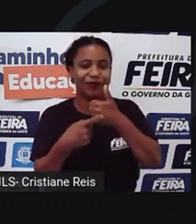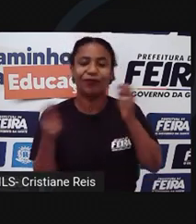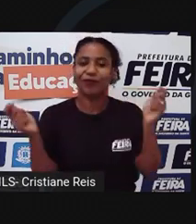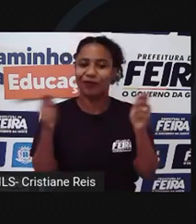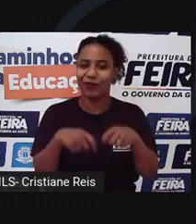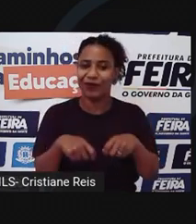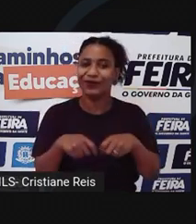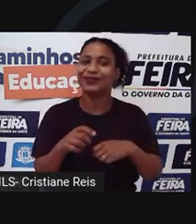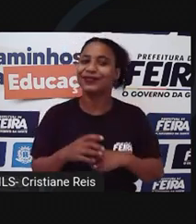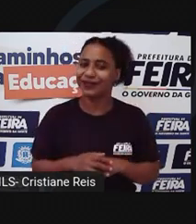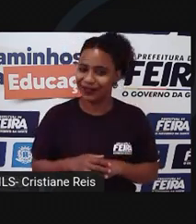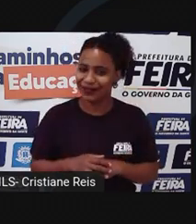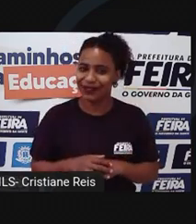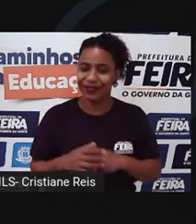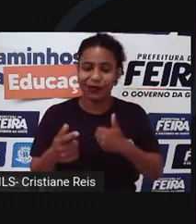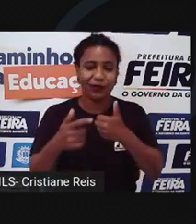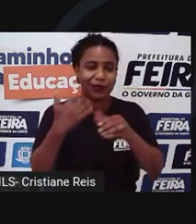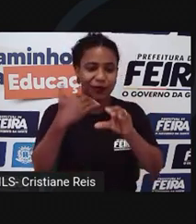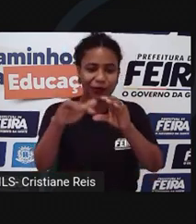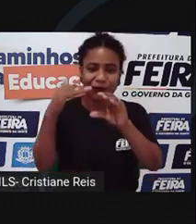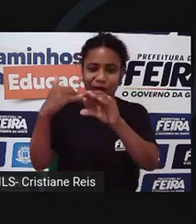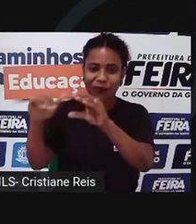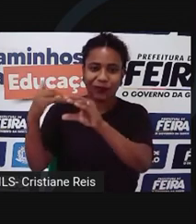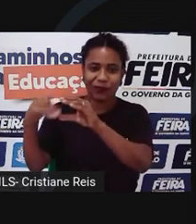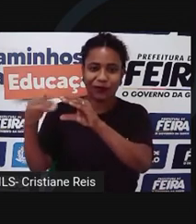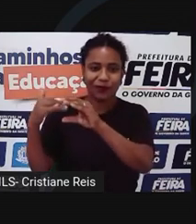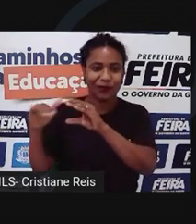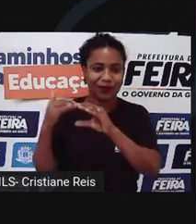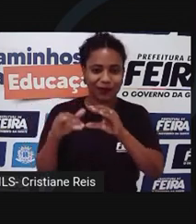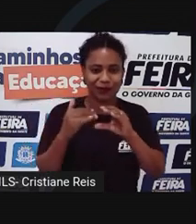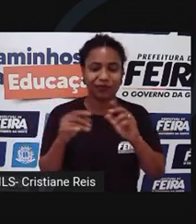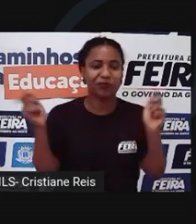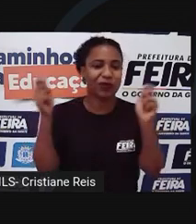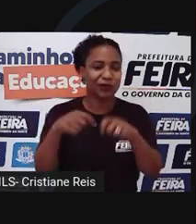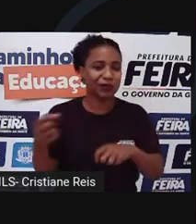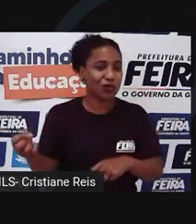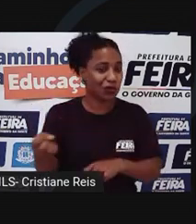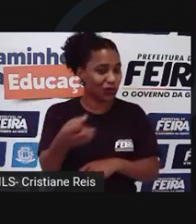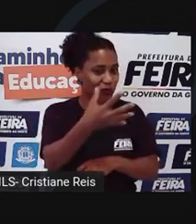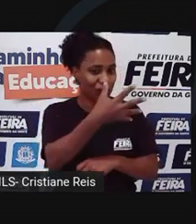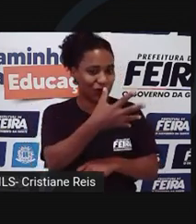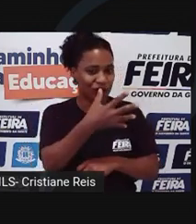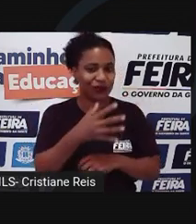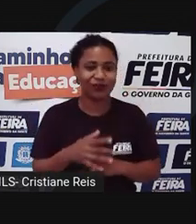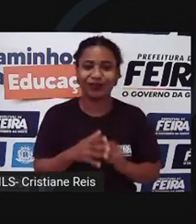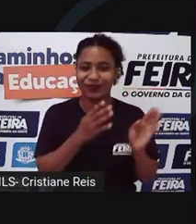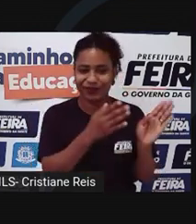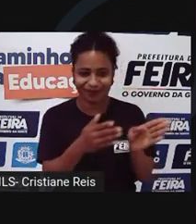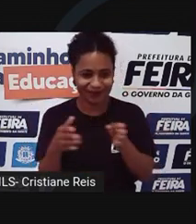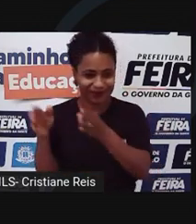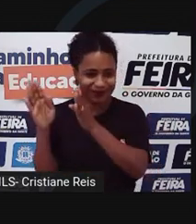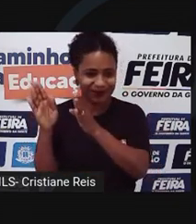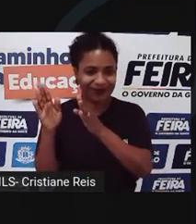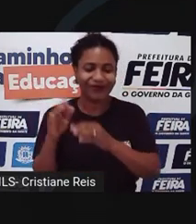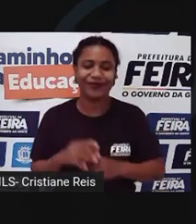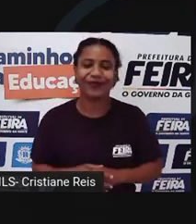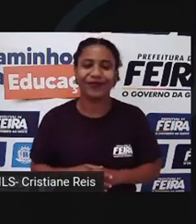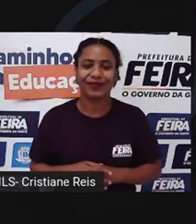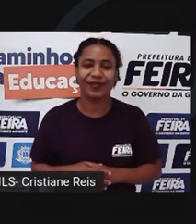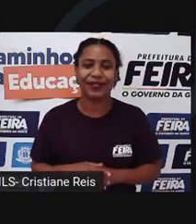ativar o sino para receber todas as notificações e não deixar passar nenhum de nossos vídeos.